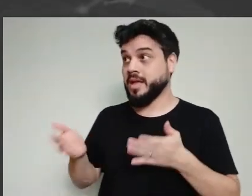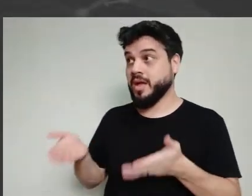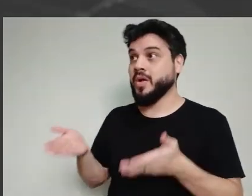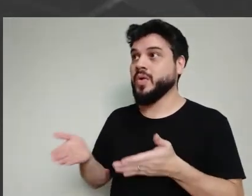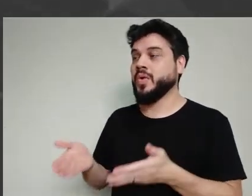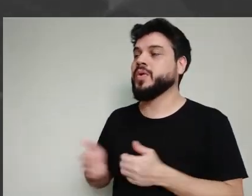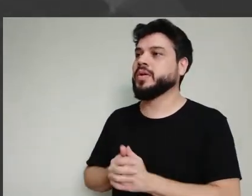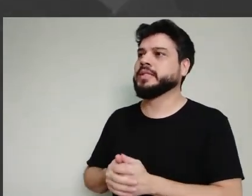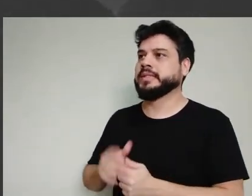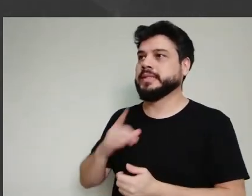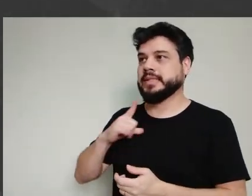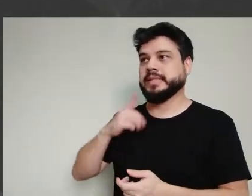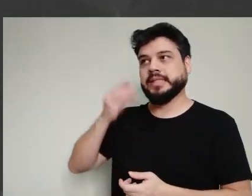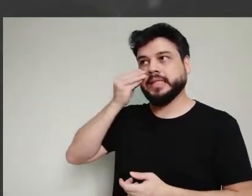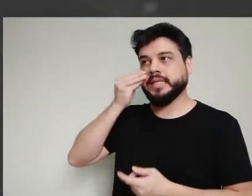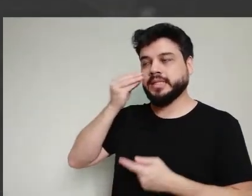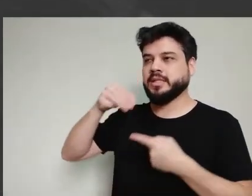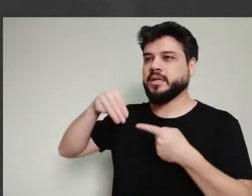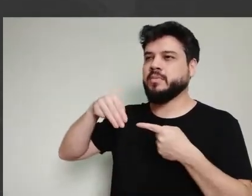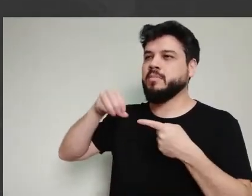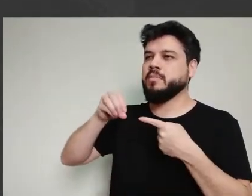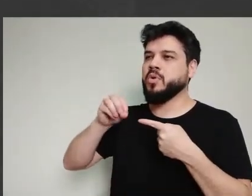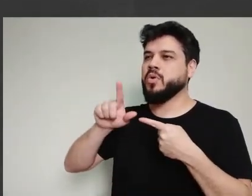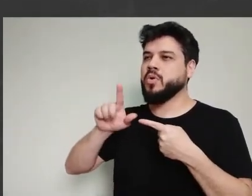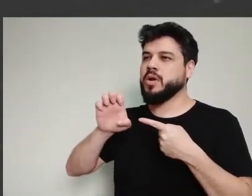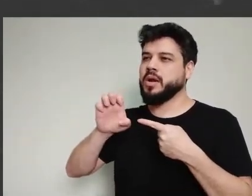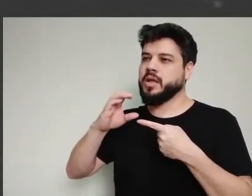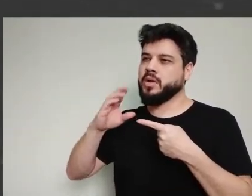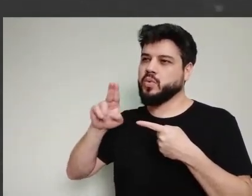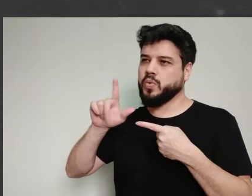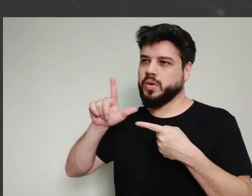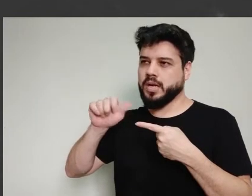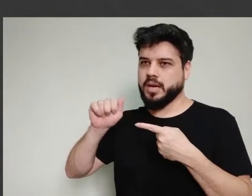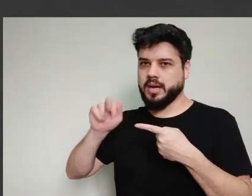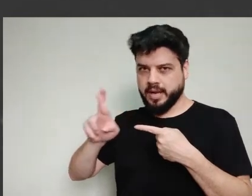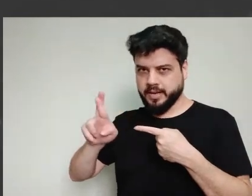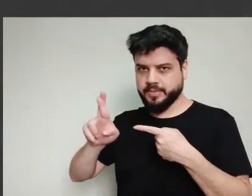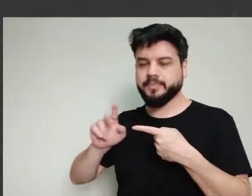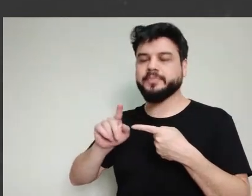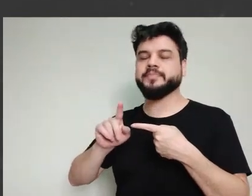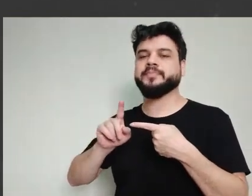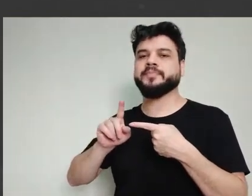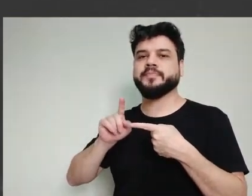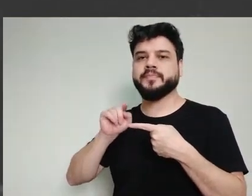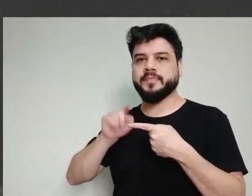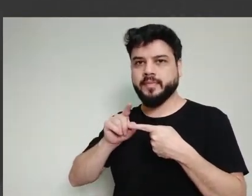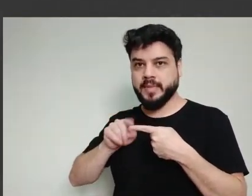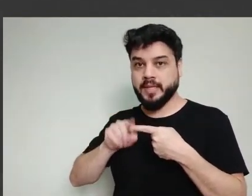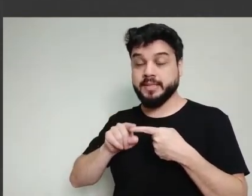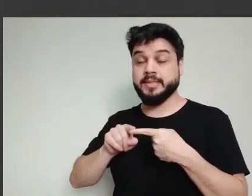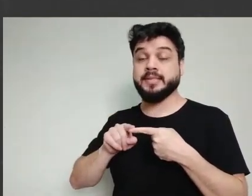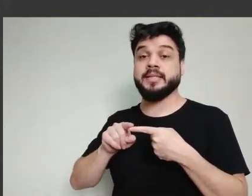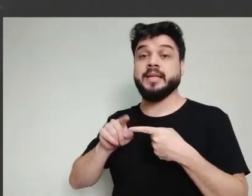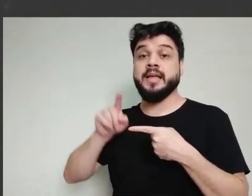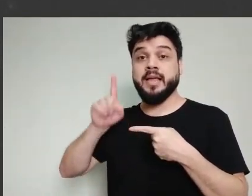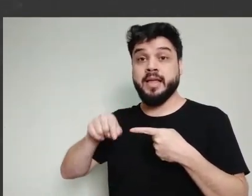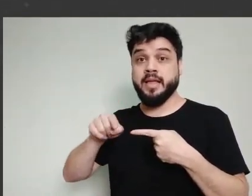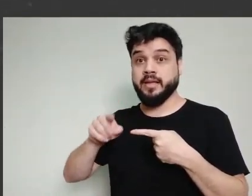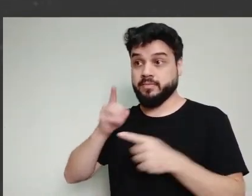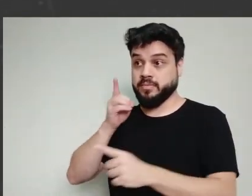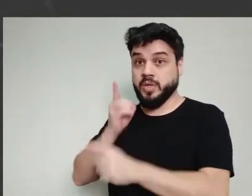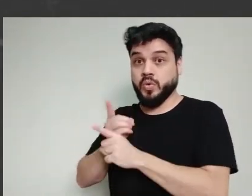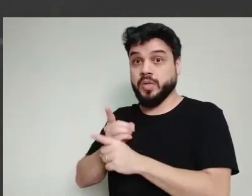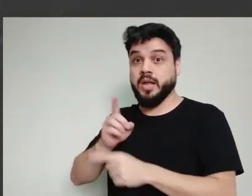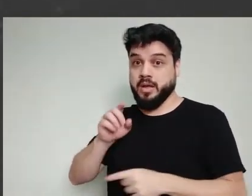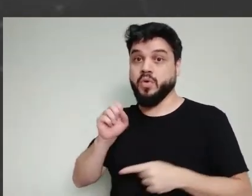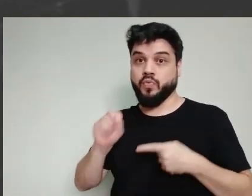conseguem identificar o vírus, o vírus na pessoa. Então, ele tem que ser feito bem no início da infecção, quando a pessoa está